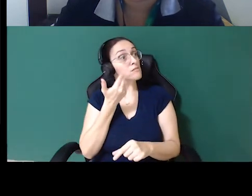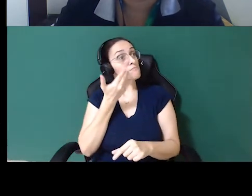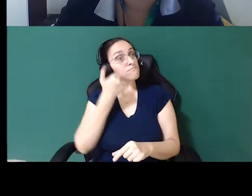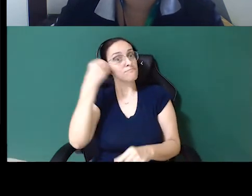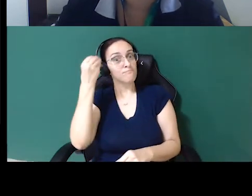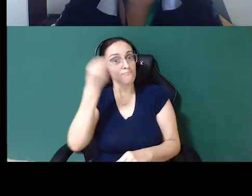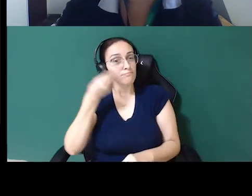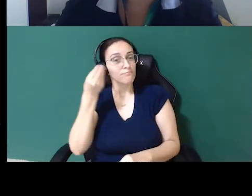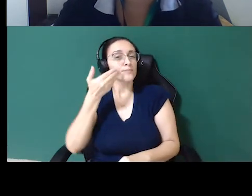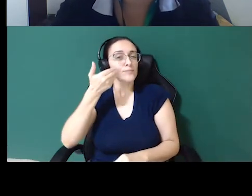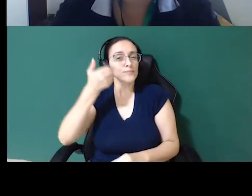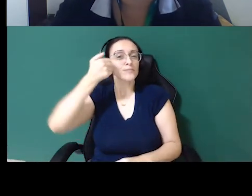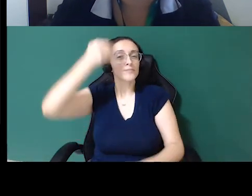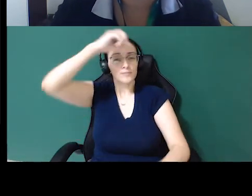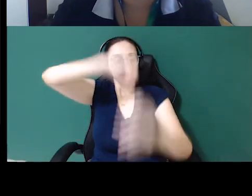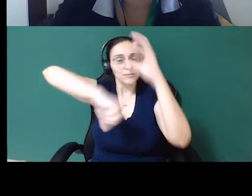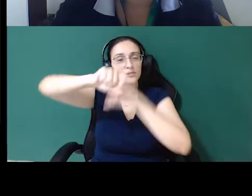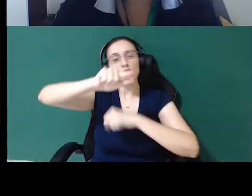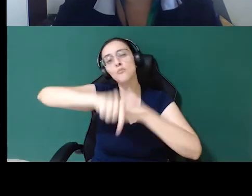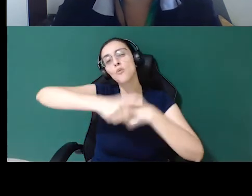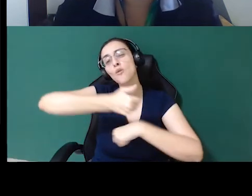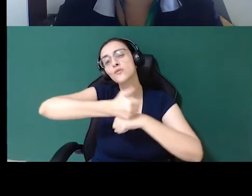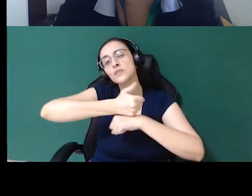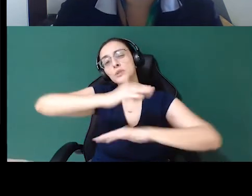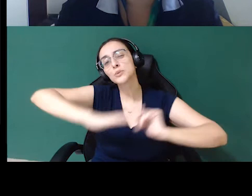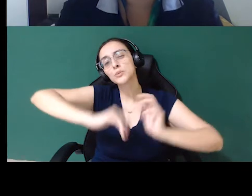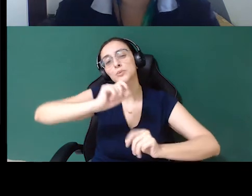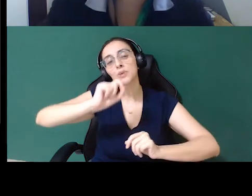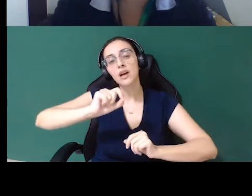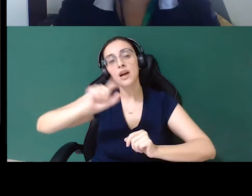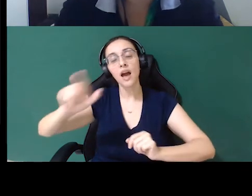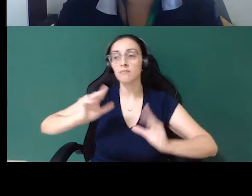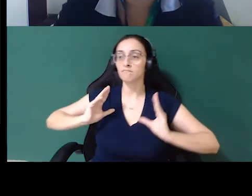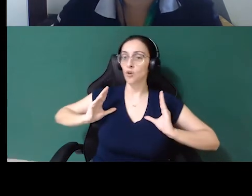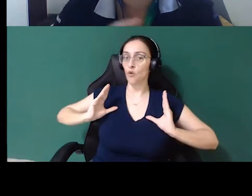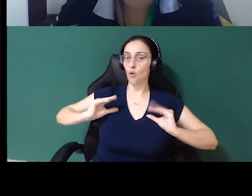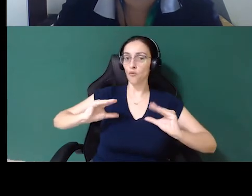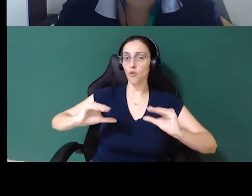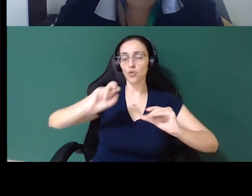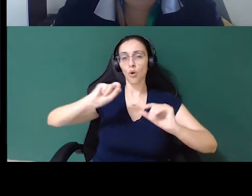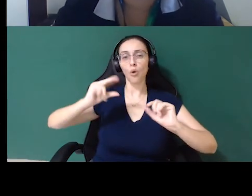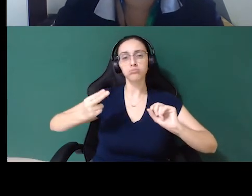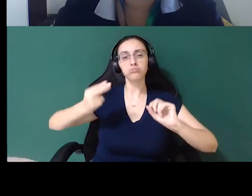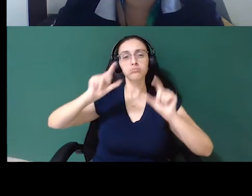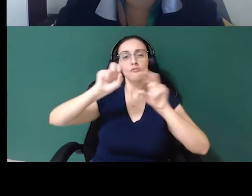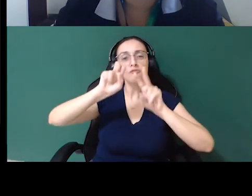você faz e do que que aquela profissão faz, e vai trazer para ela um conforto ou uma visão ali diária, né, do dia a